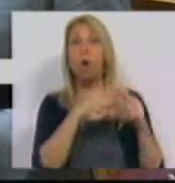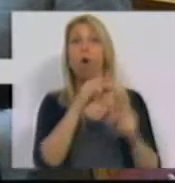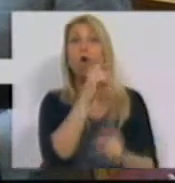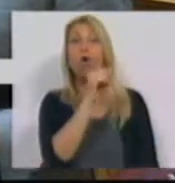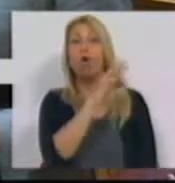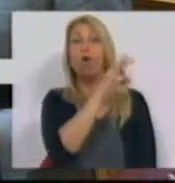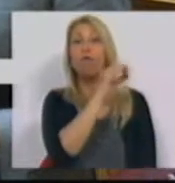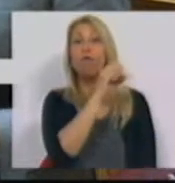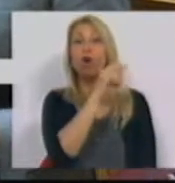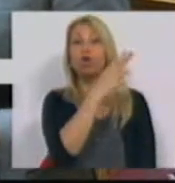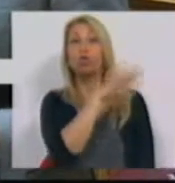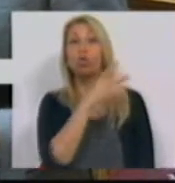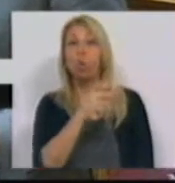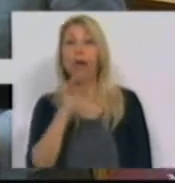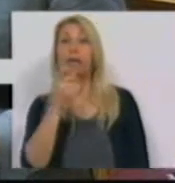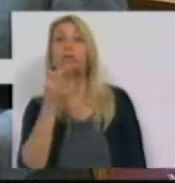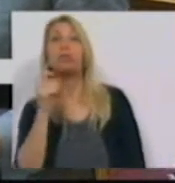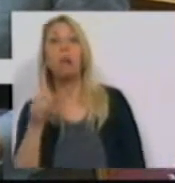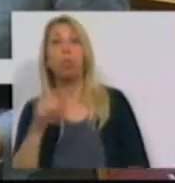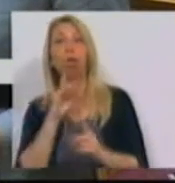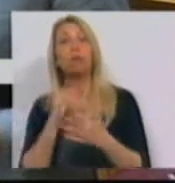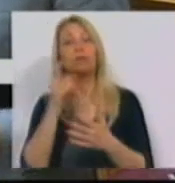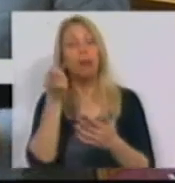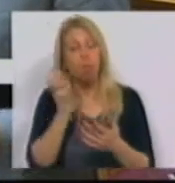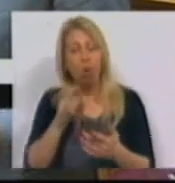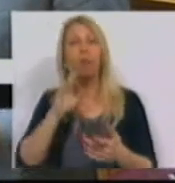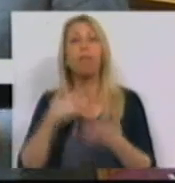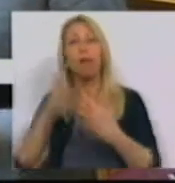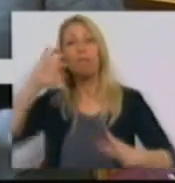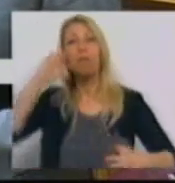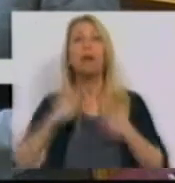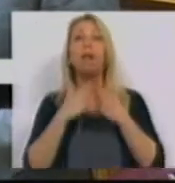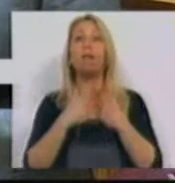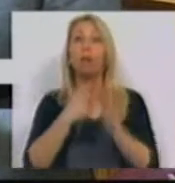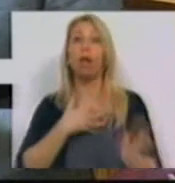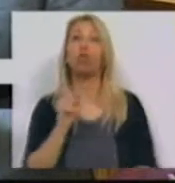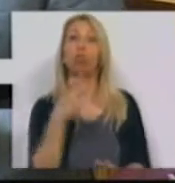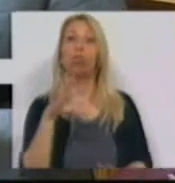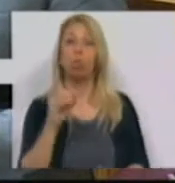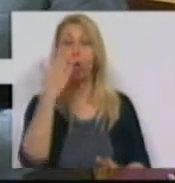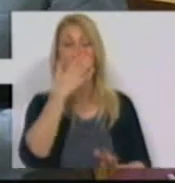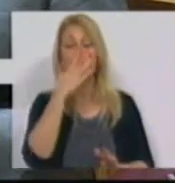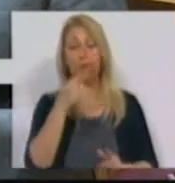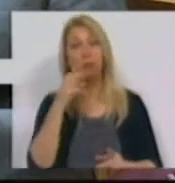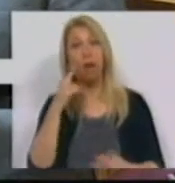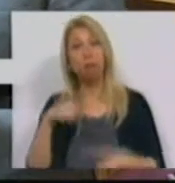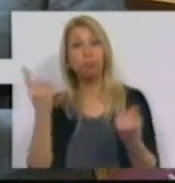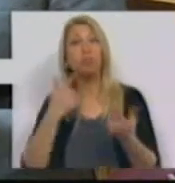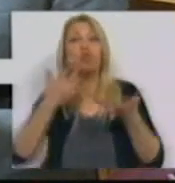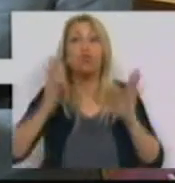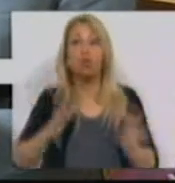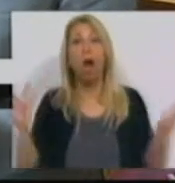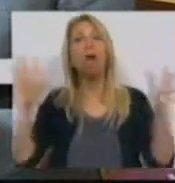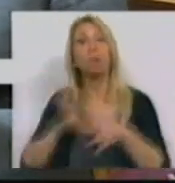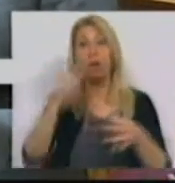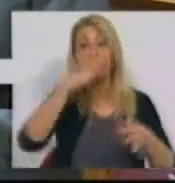navegabilidade do Douro. Estivesse demonstrado o nexo de causalidade implicitamente invocado de que um eventual